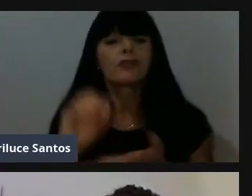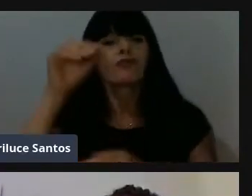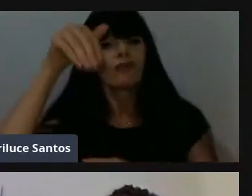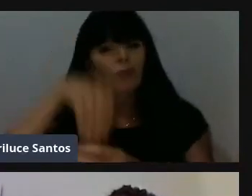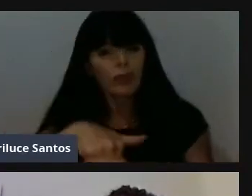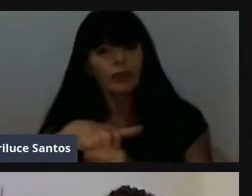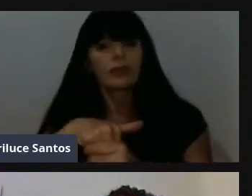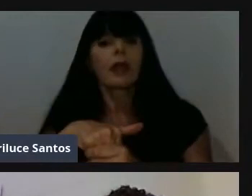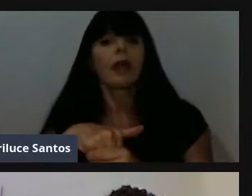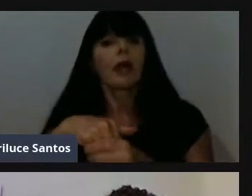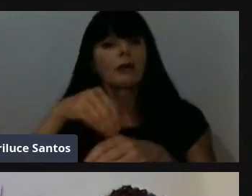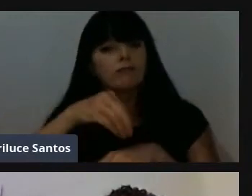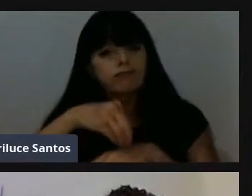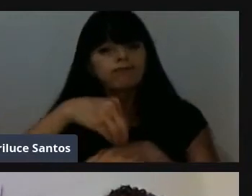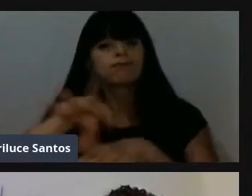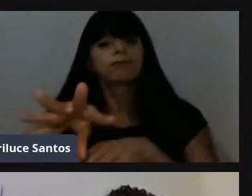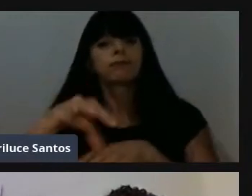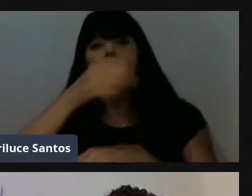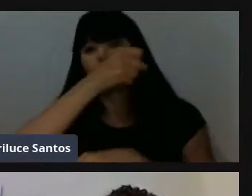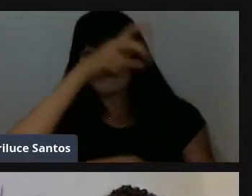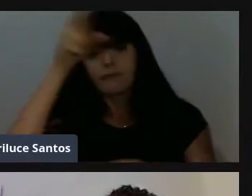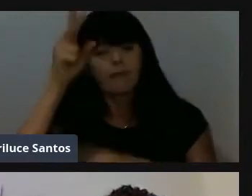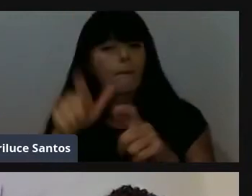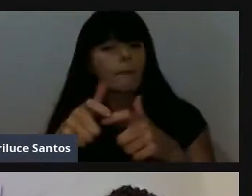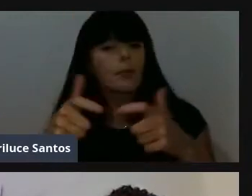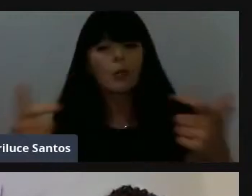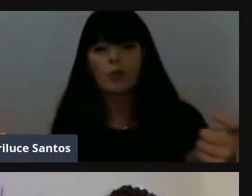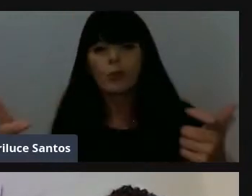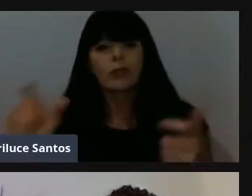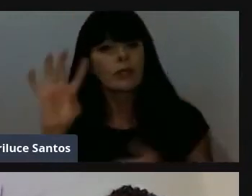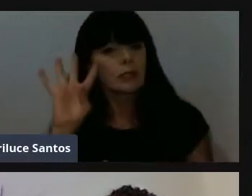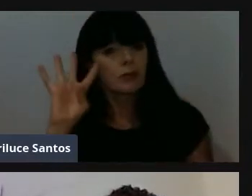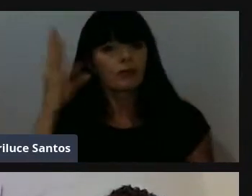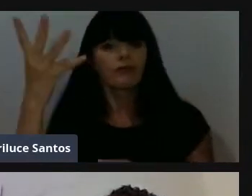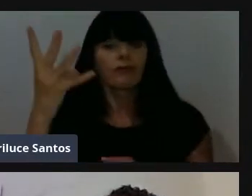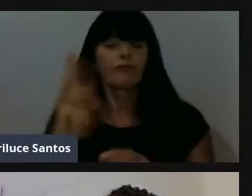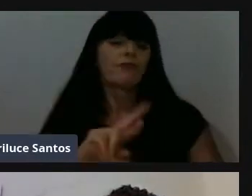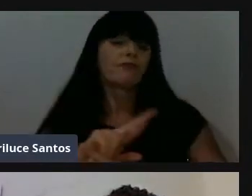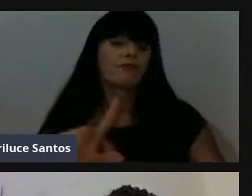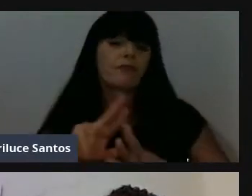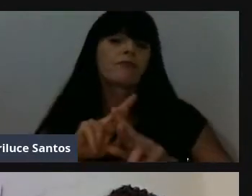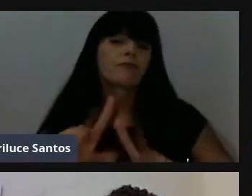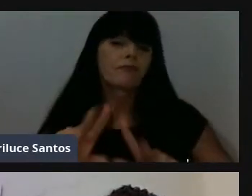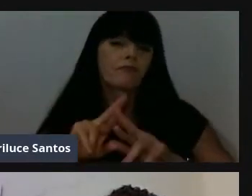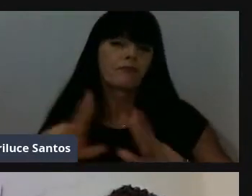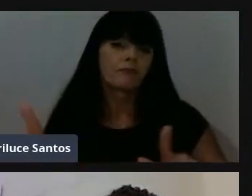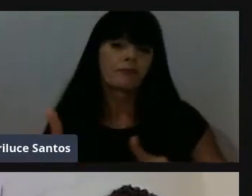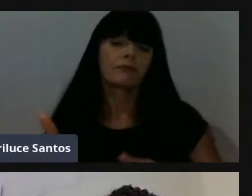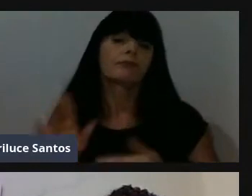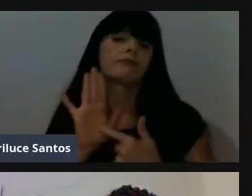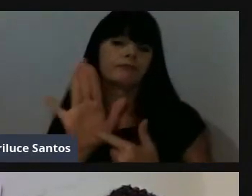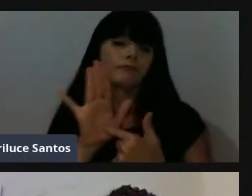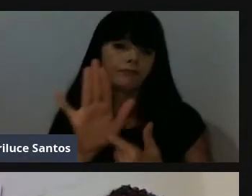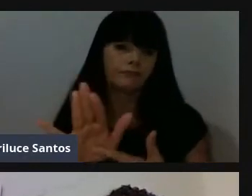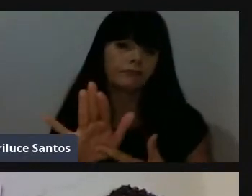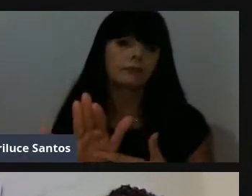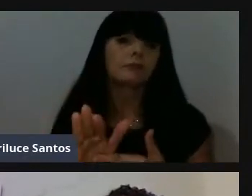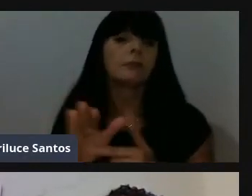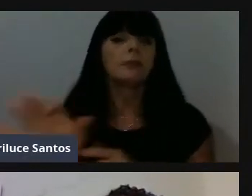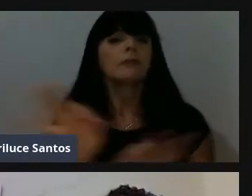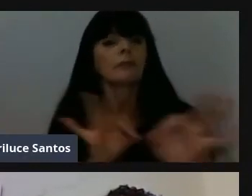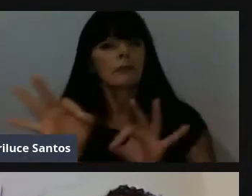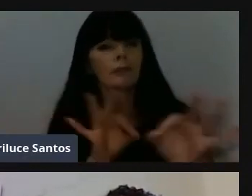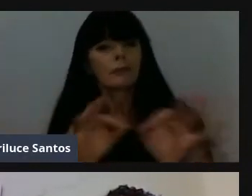encaminhados para o prefeito, maioria resolvidos, né? Várias e várias indicações, projetos de leis,